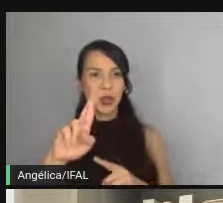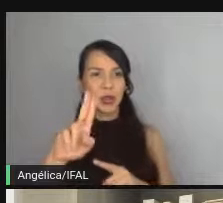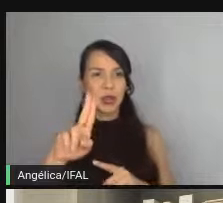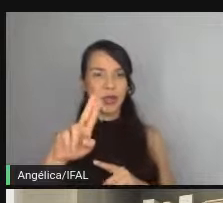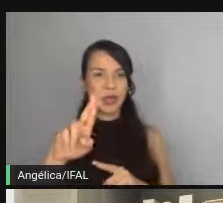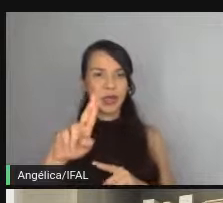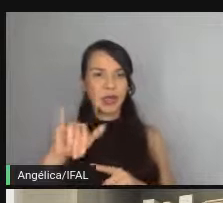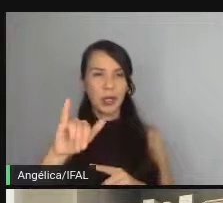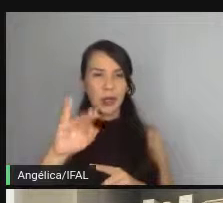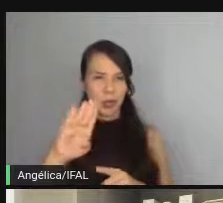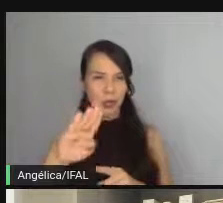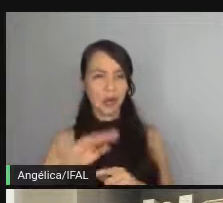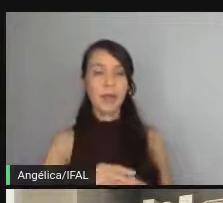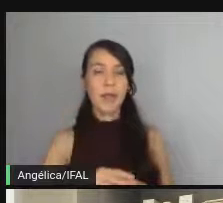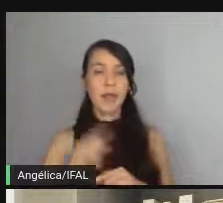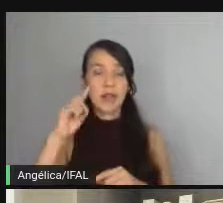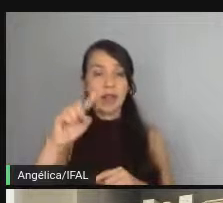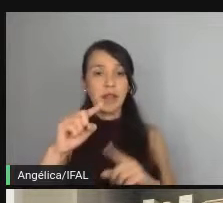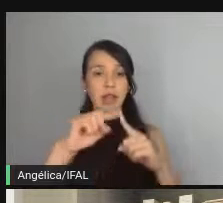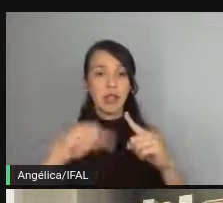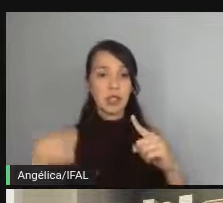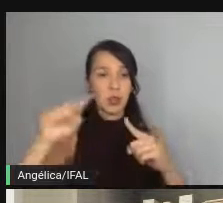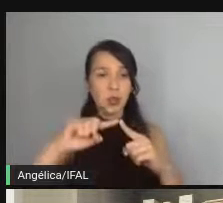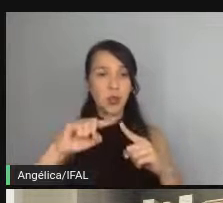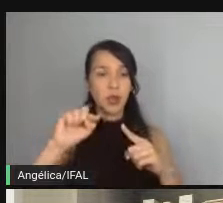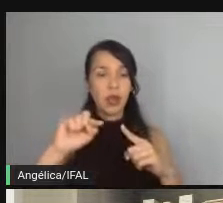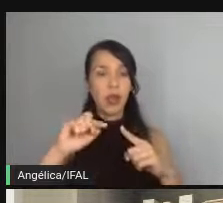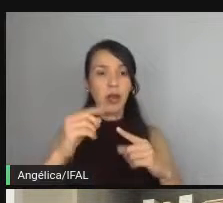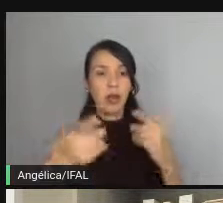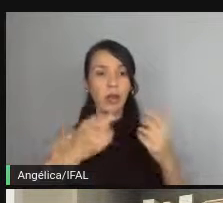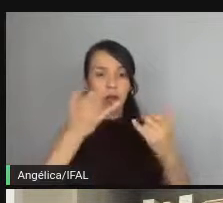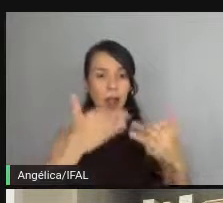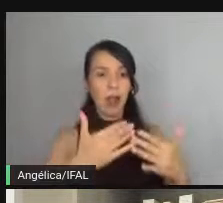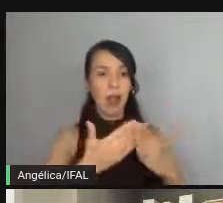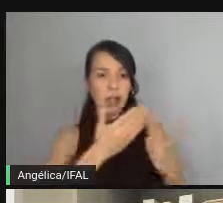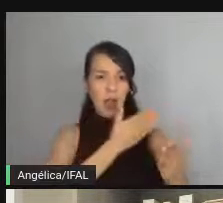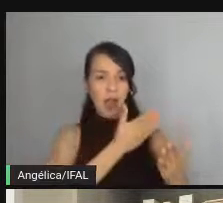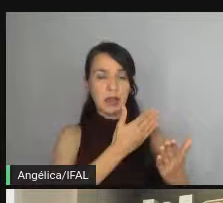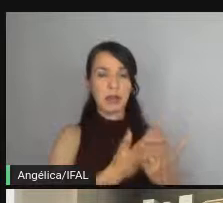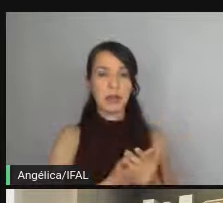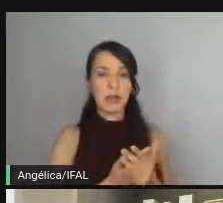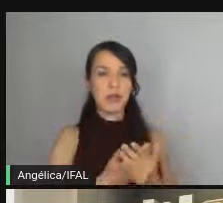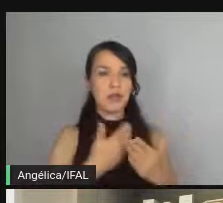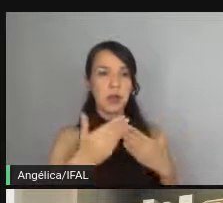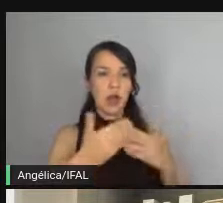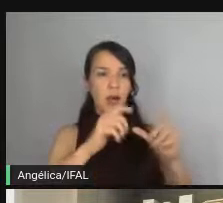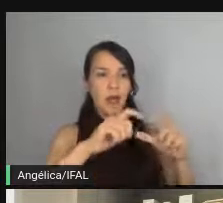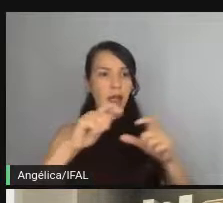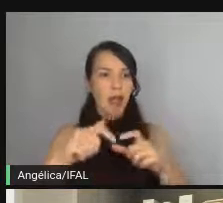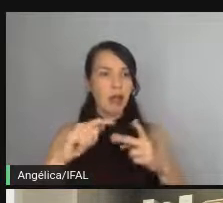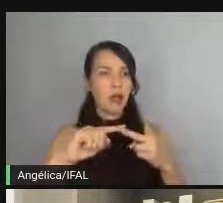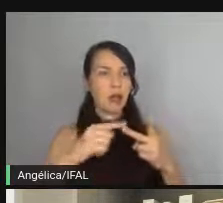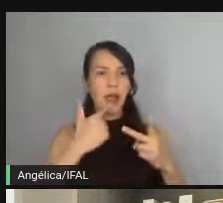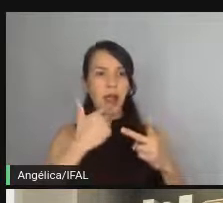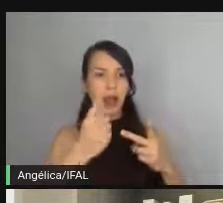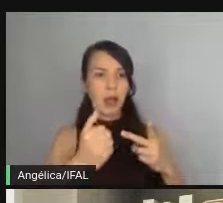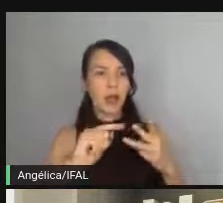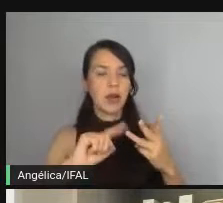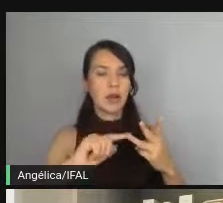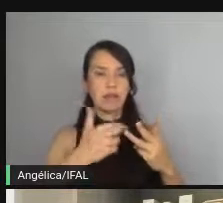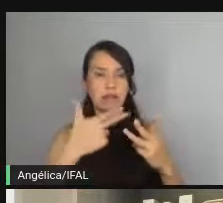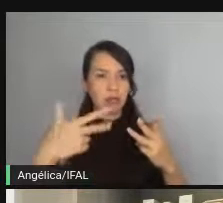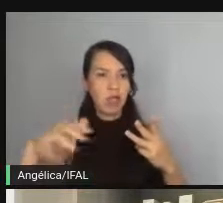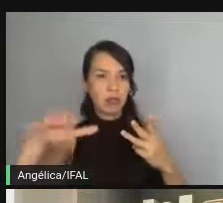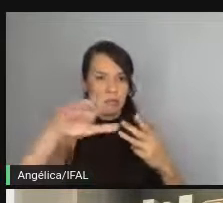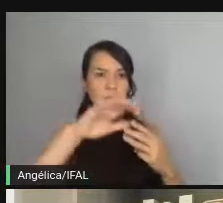o que é interessante mostrar é que esse ciclo ele funciona como eu tinha dito no início para qualquer time para qualquer linguagem para qualquer abordagem